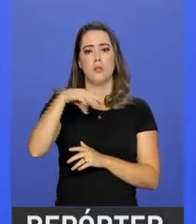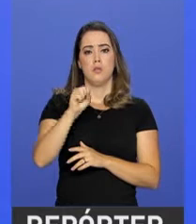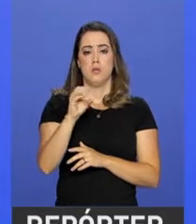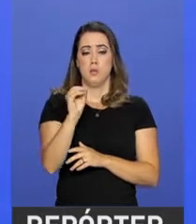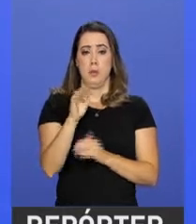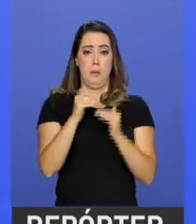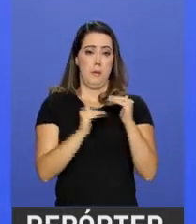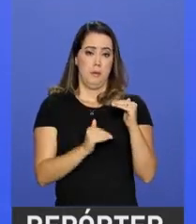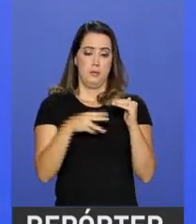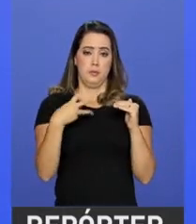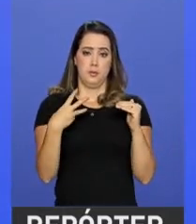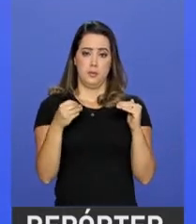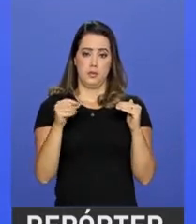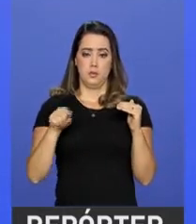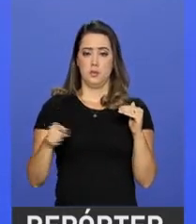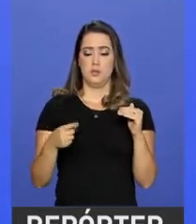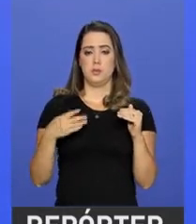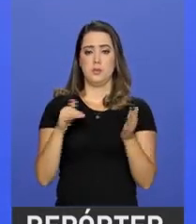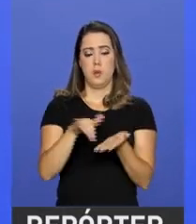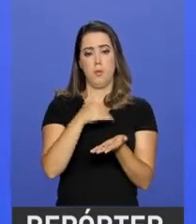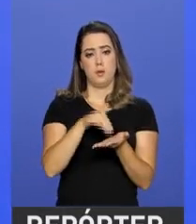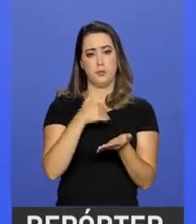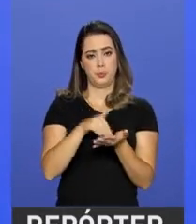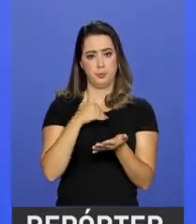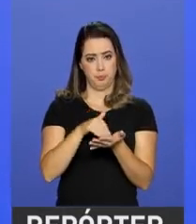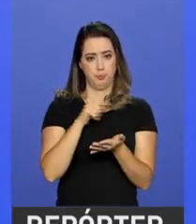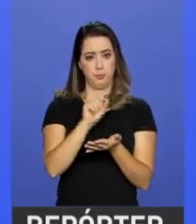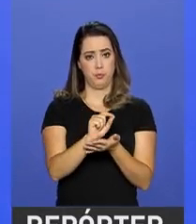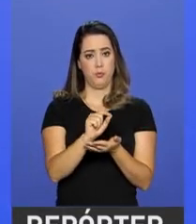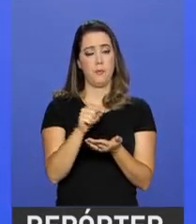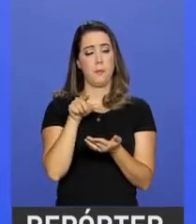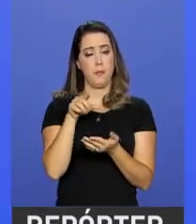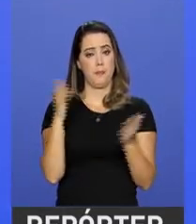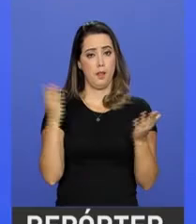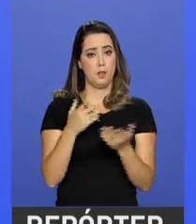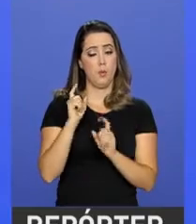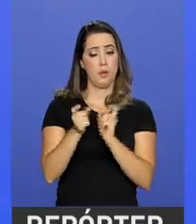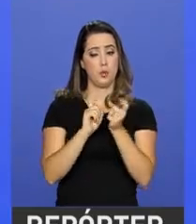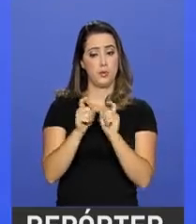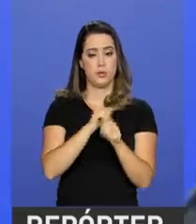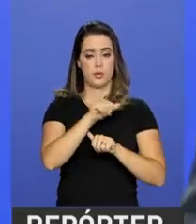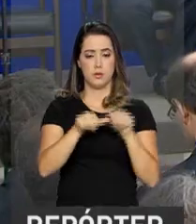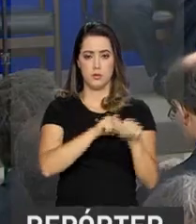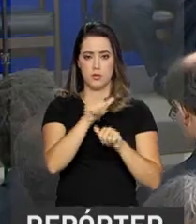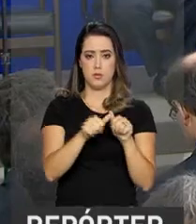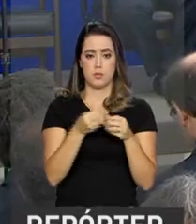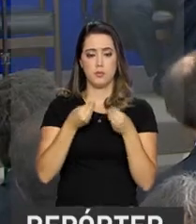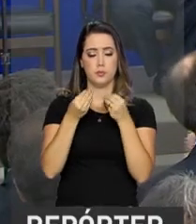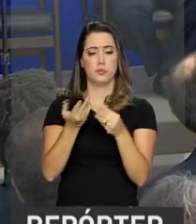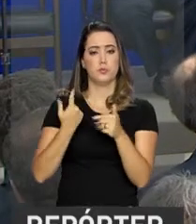menos de 300 mil matrículas de educação em tempo integral e a sua gestão, presidente, está garantindo